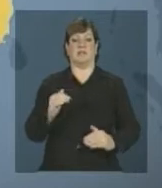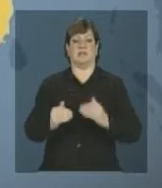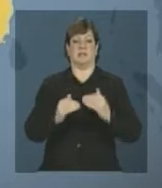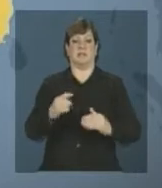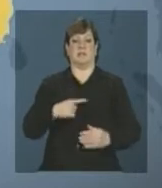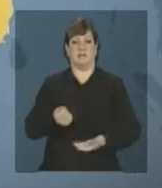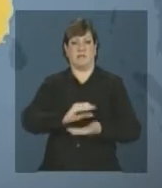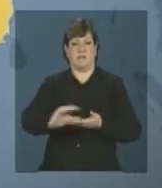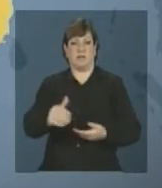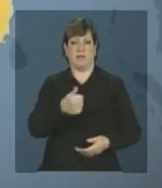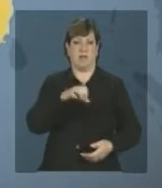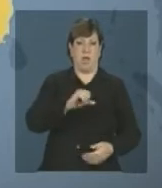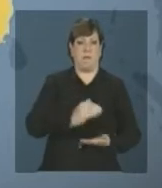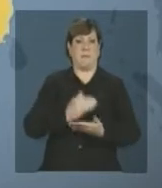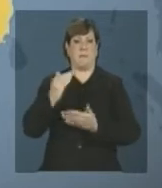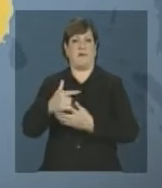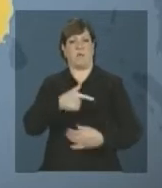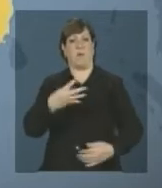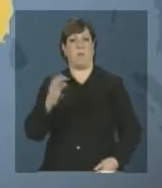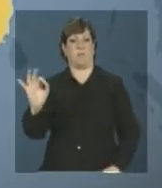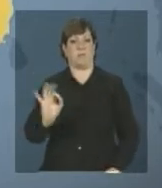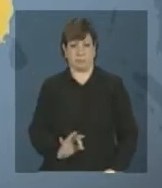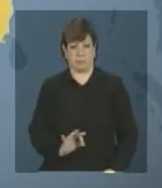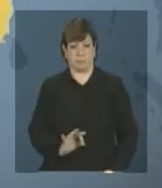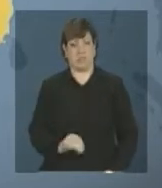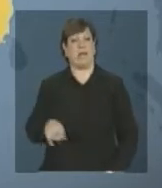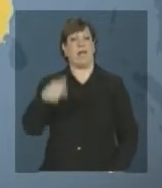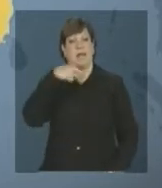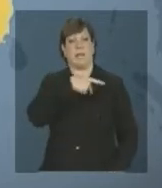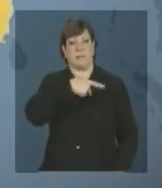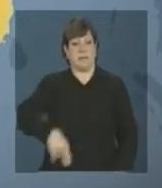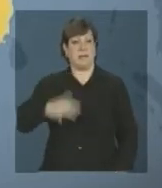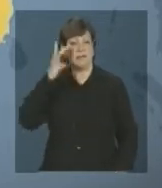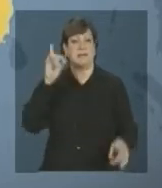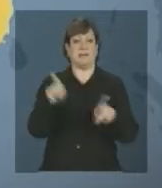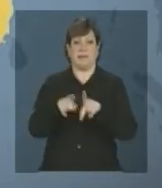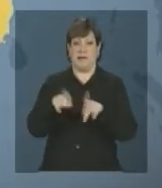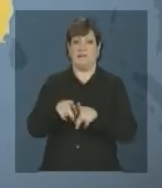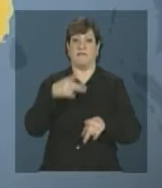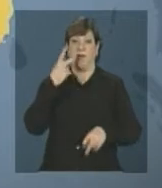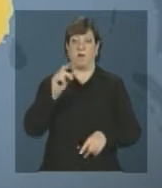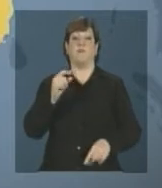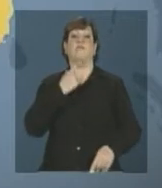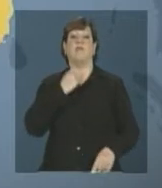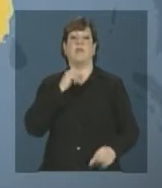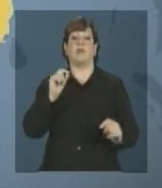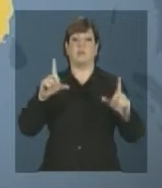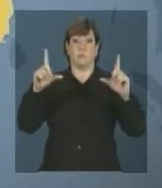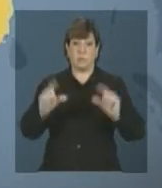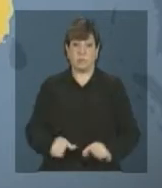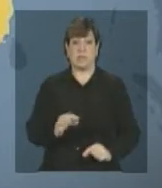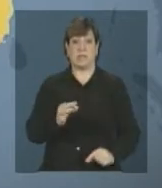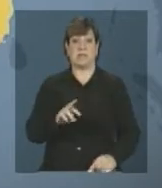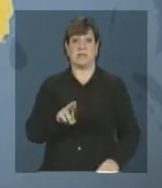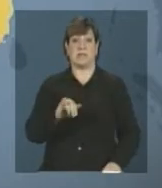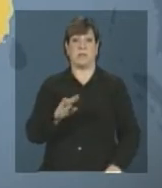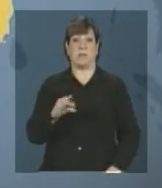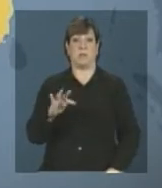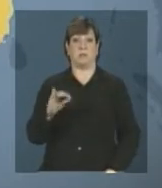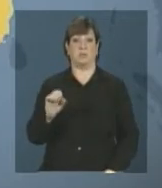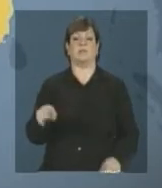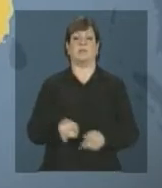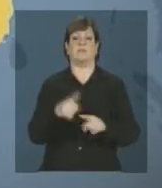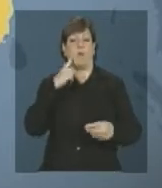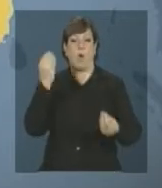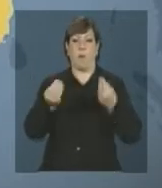para 24%. A presidenta reafirmou também a intenção de reduzir a carga tributária e a possibilidade